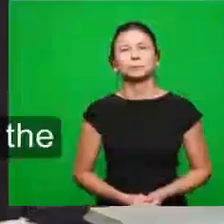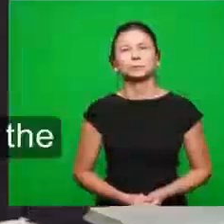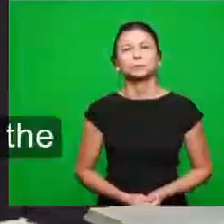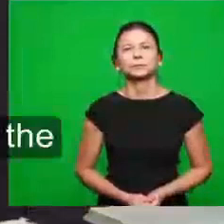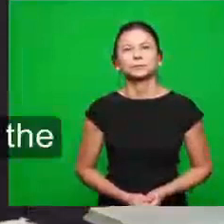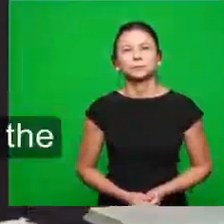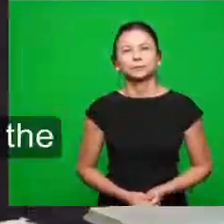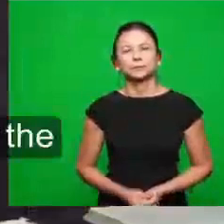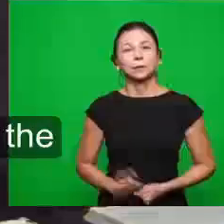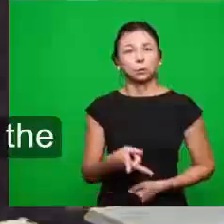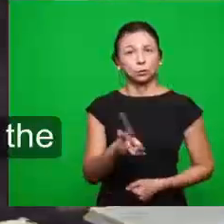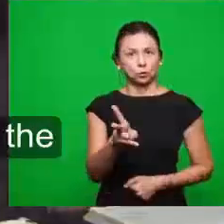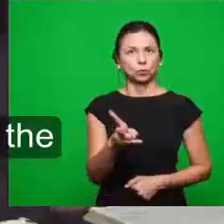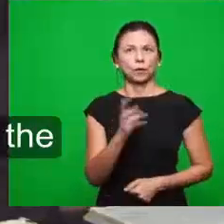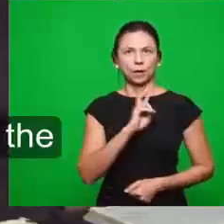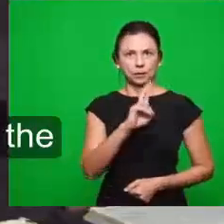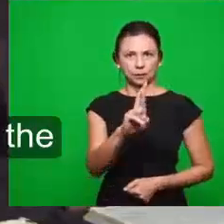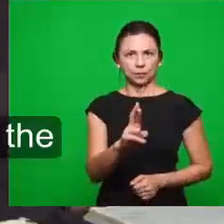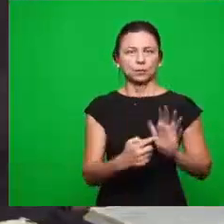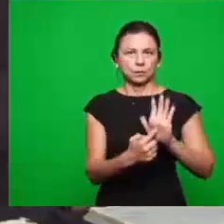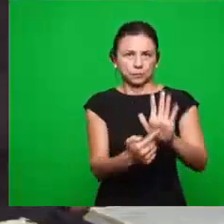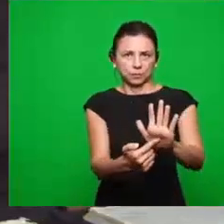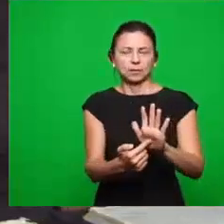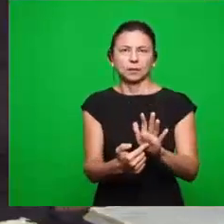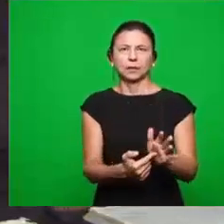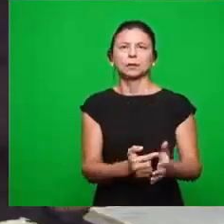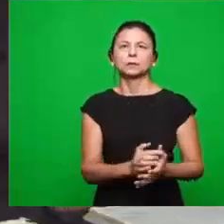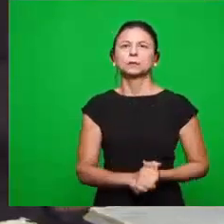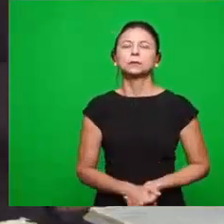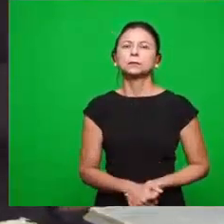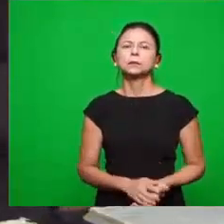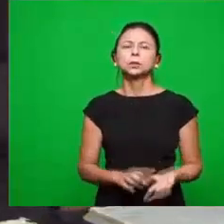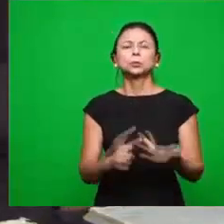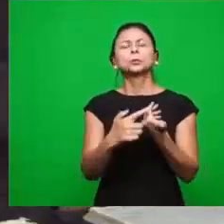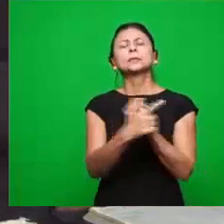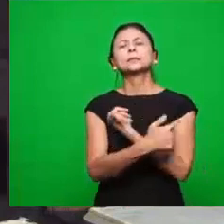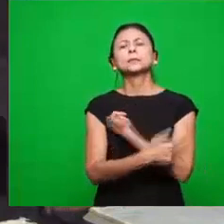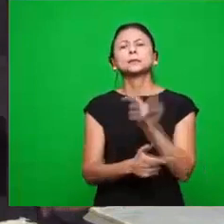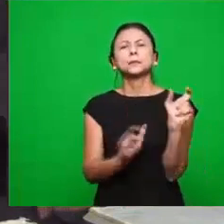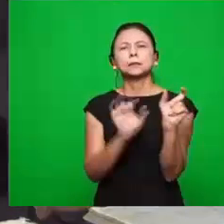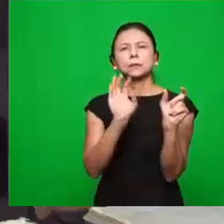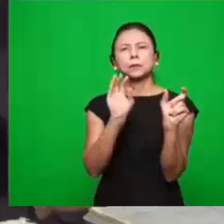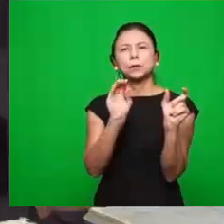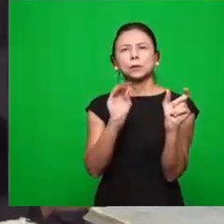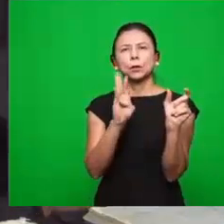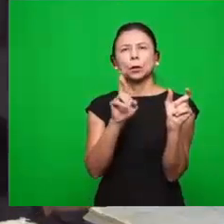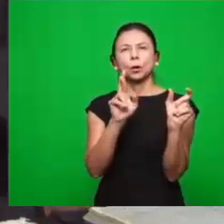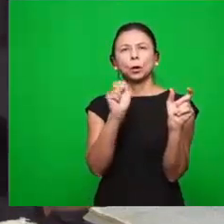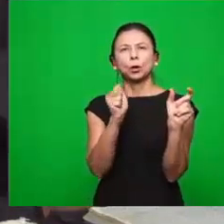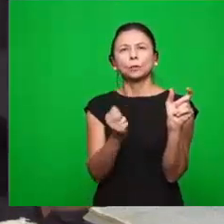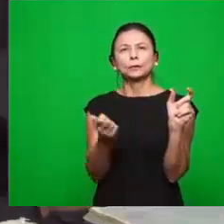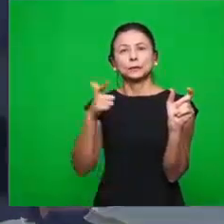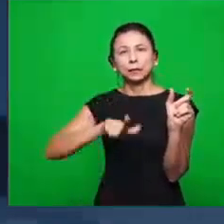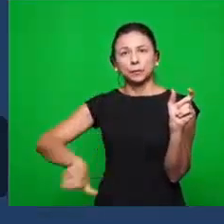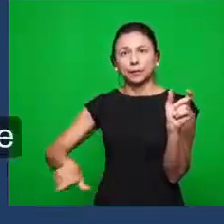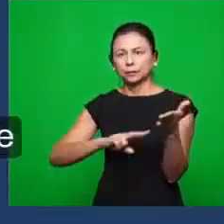Irmãos, então nós voltamos aqui agora com a resposta à pergunta, quantas vezes a palavra obras se repete na carta à